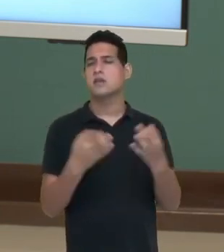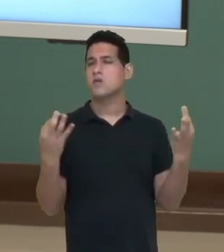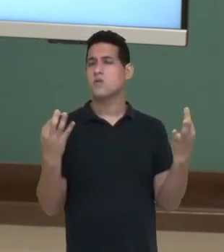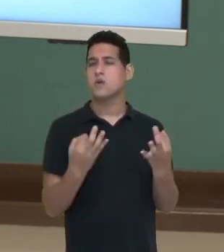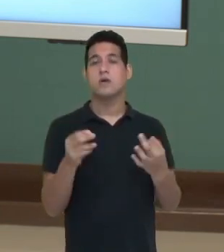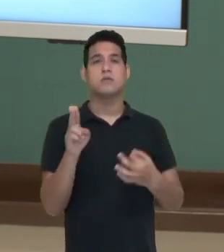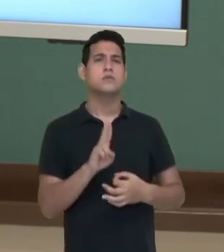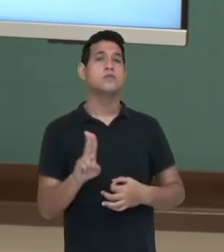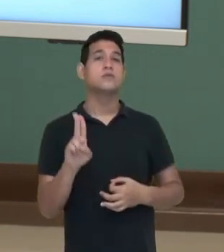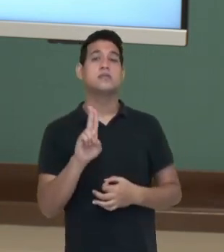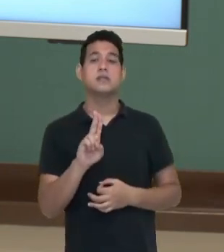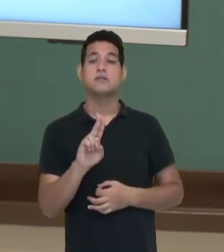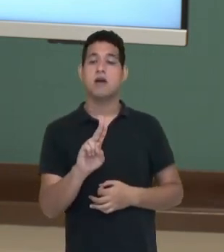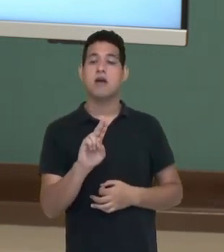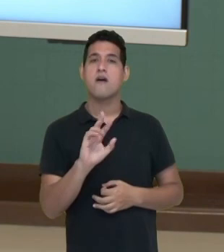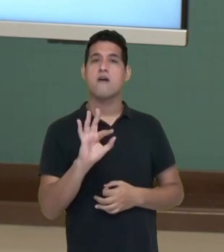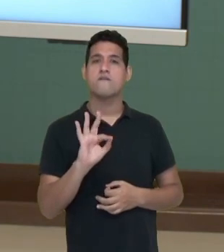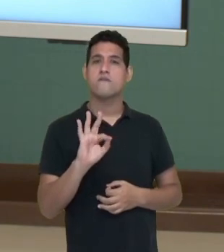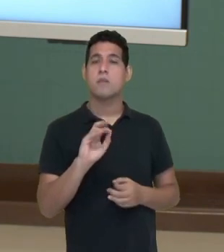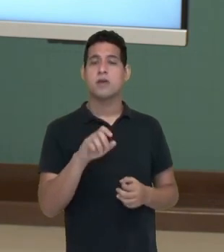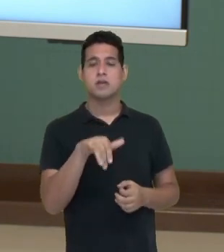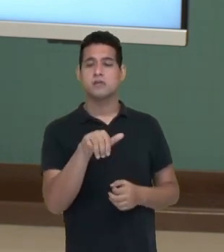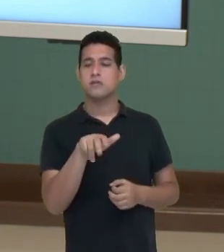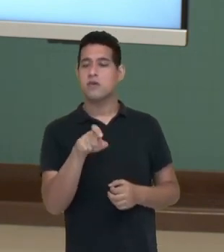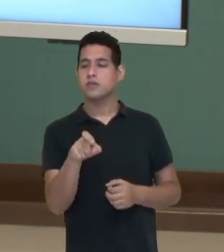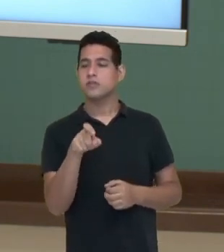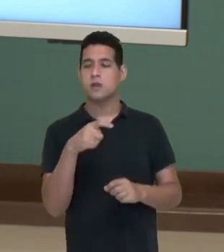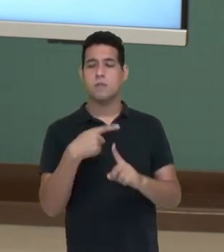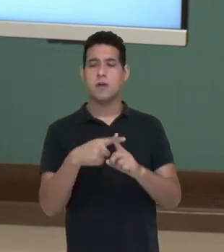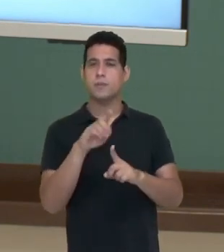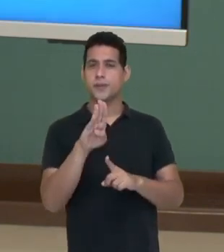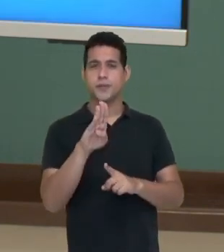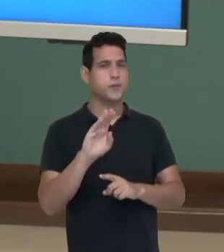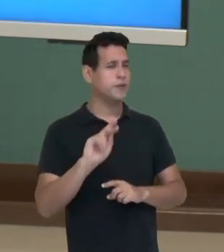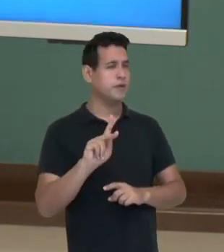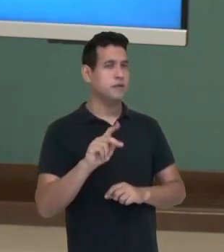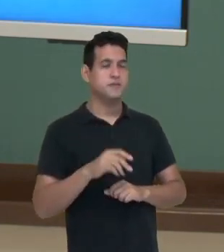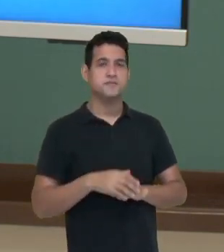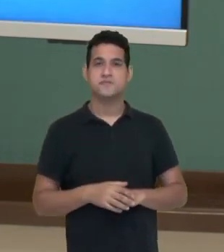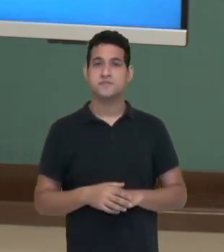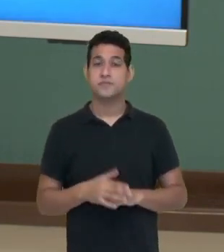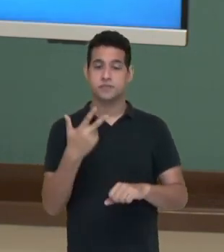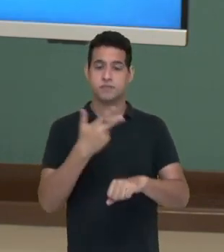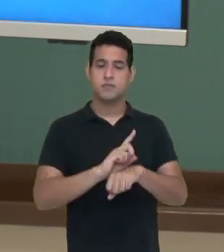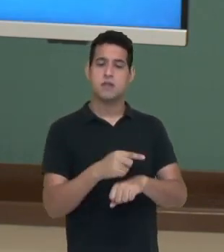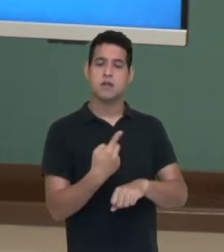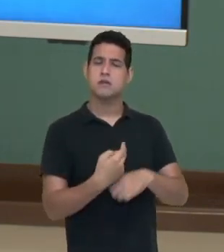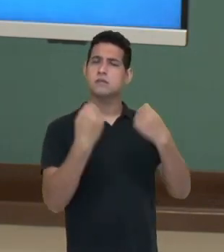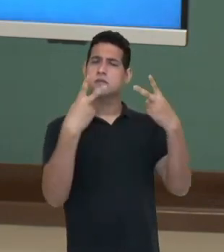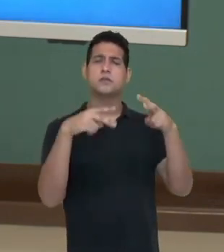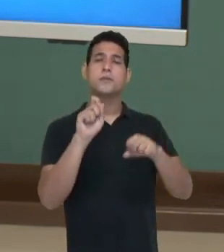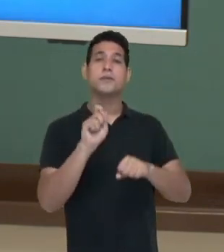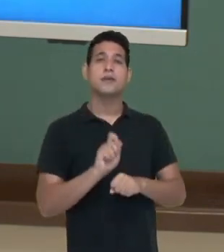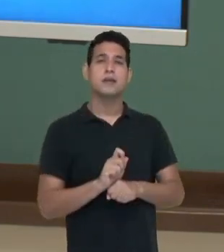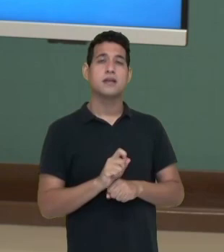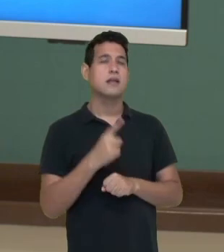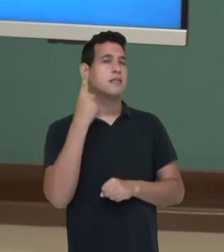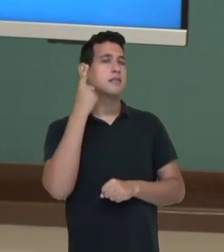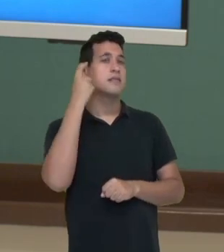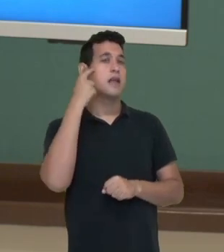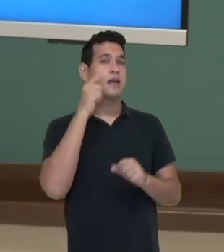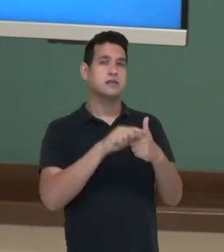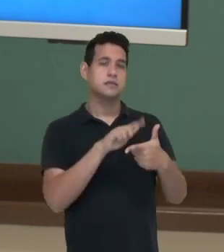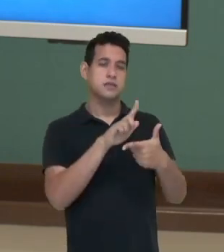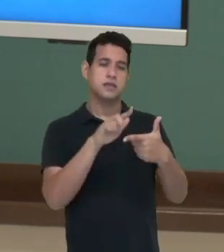usando a forma geral. Y igual a x mais b, ok? Nesse vídeo, falamos sobre noção de